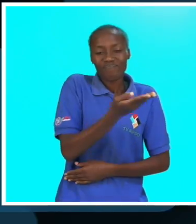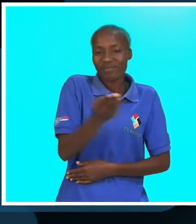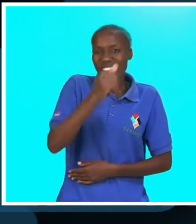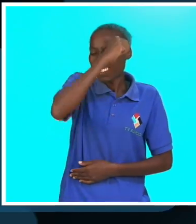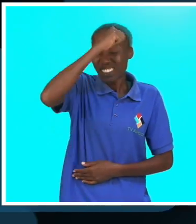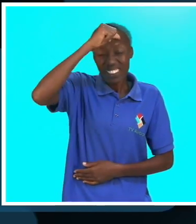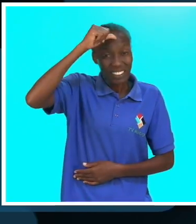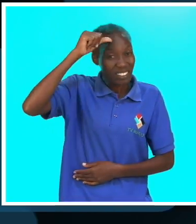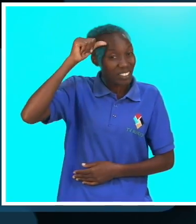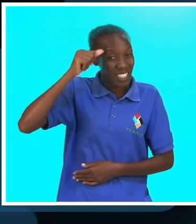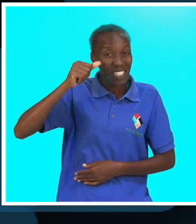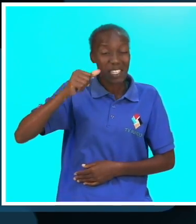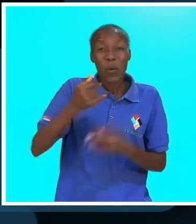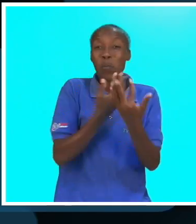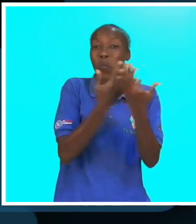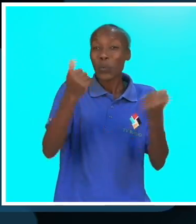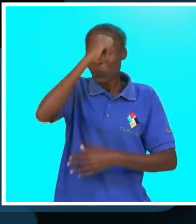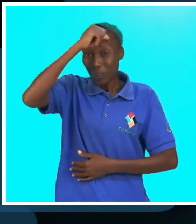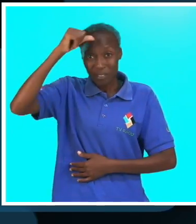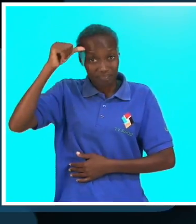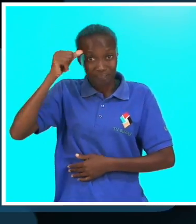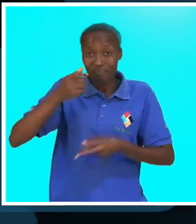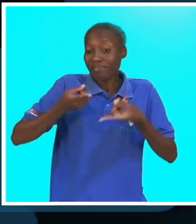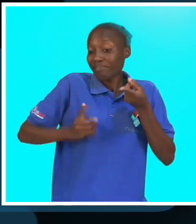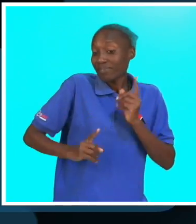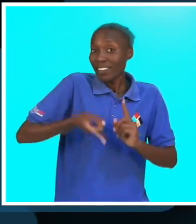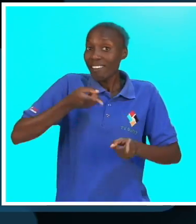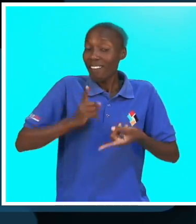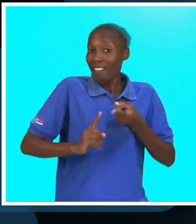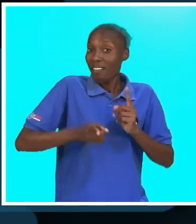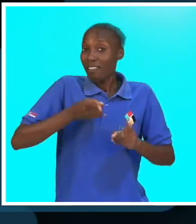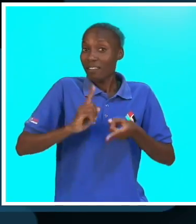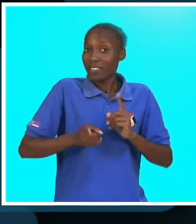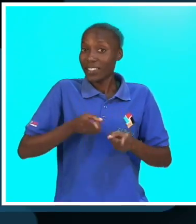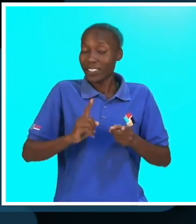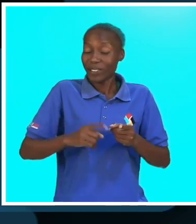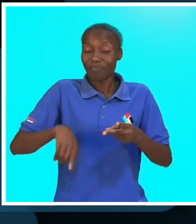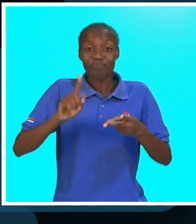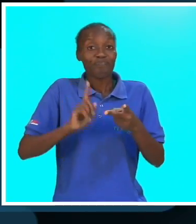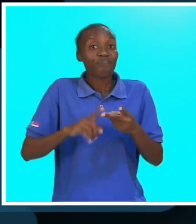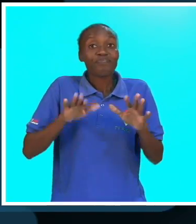difícil. É muito difícil. Se calhar, se calhar,